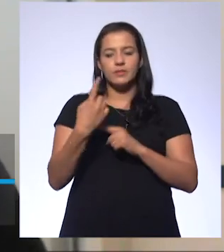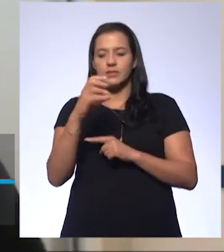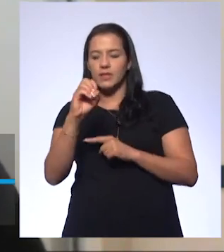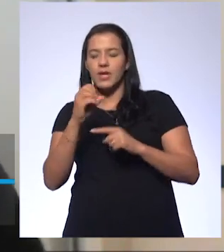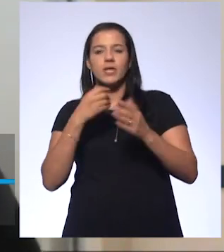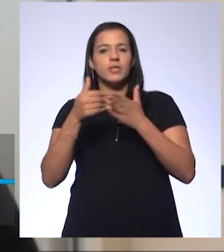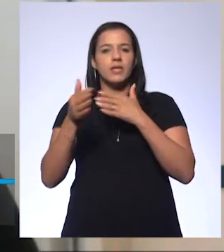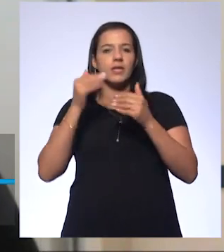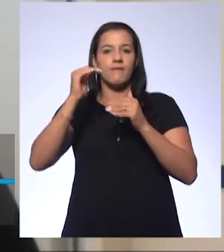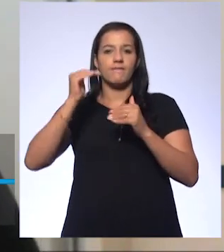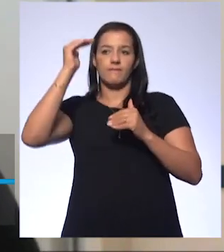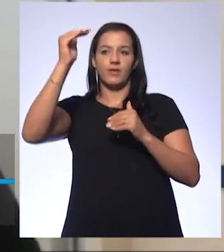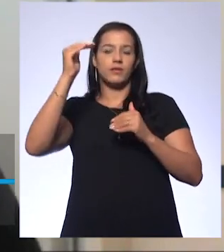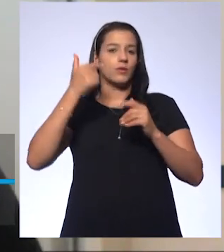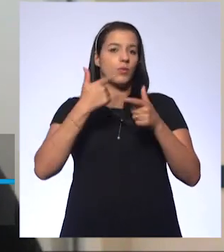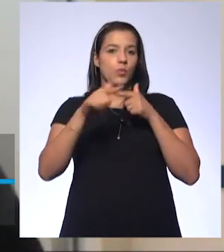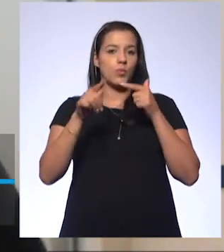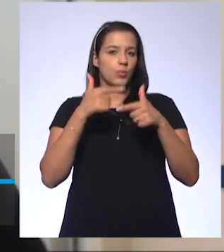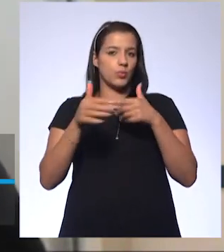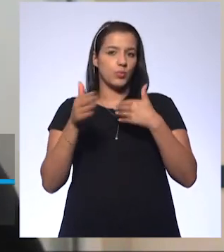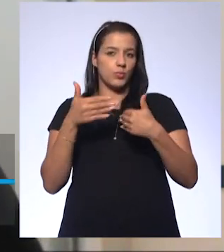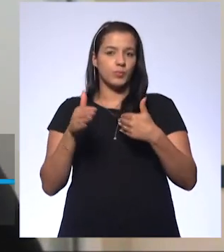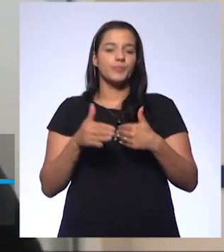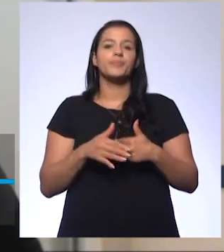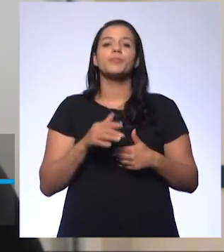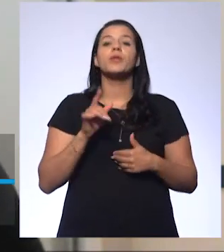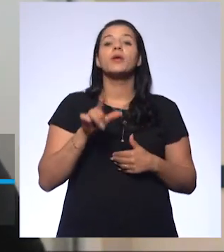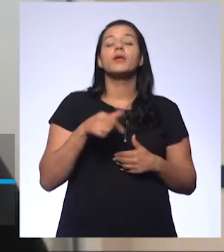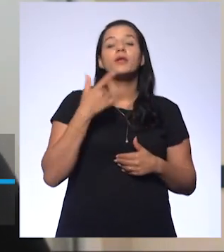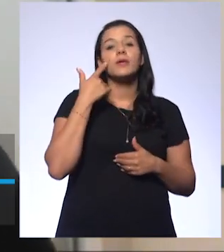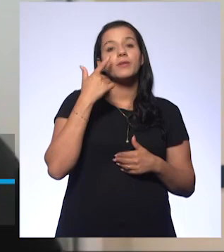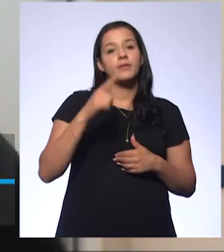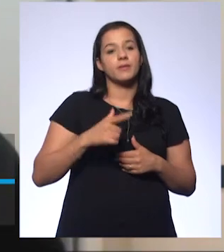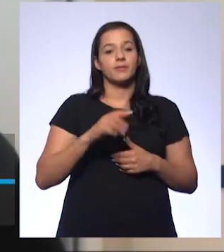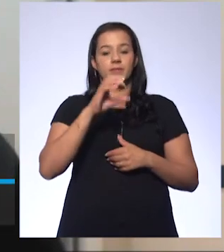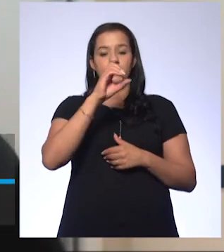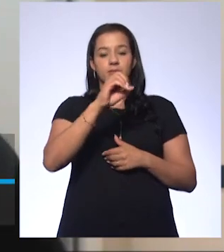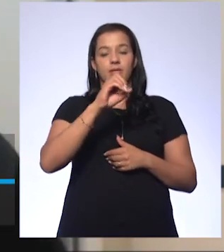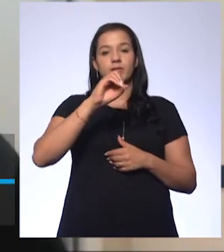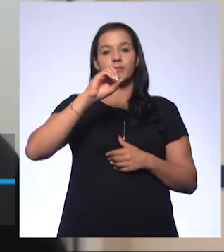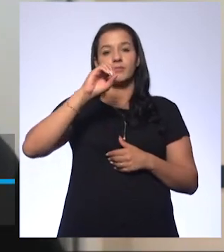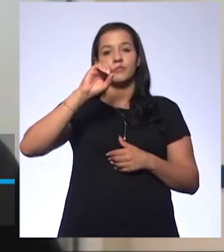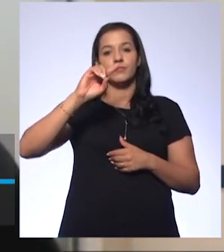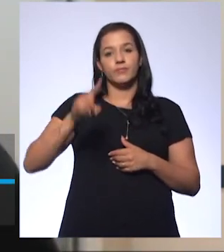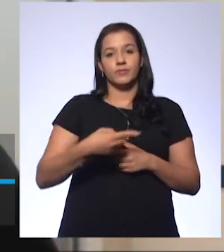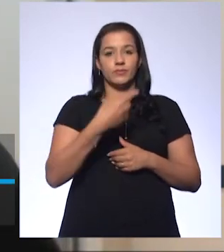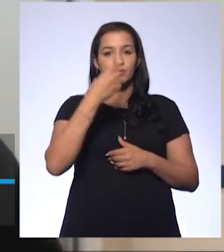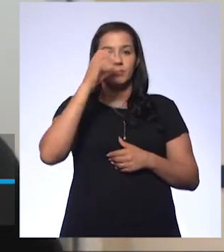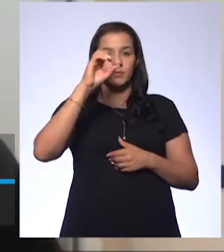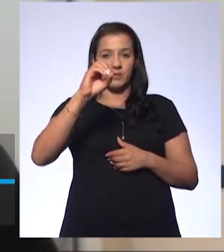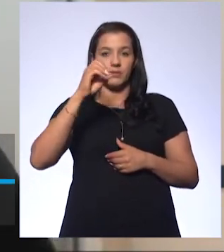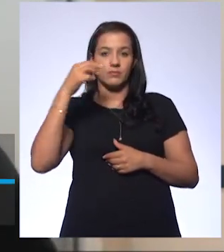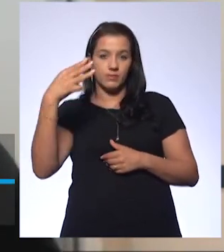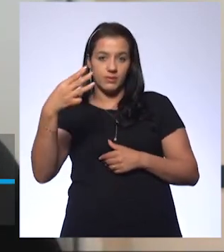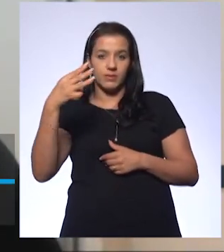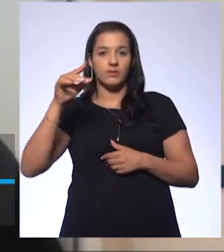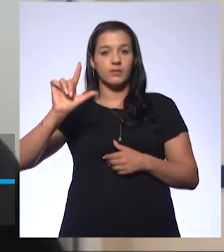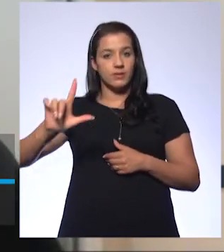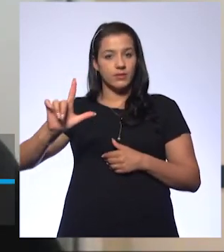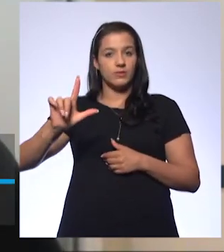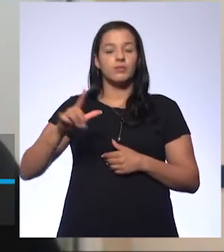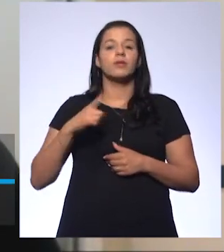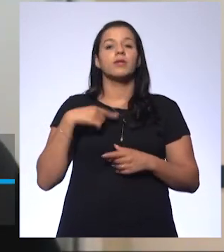coisa. Então, aqui, vamos imaginar. Eu tenho aqui a concentração 0,03 mol por litro, que daria o quê?